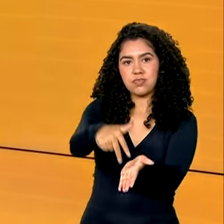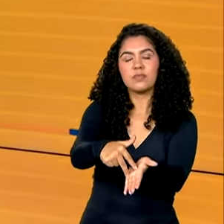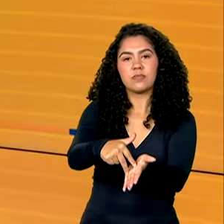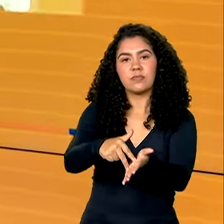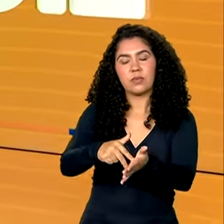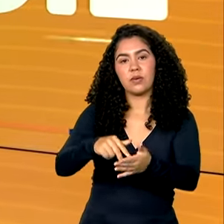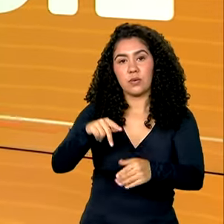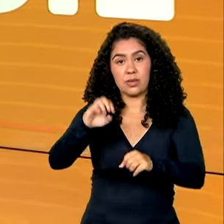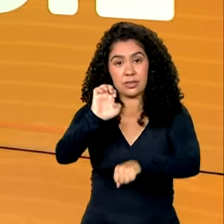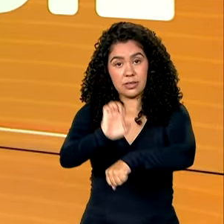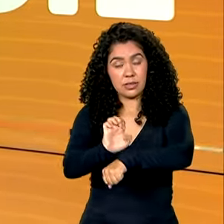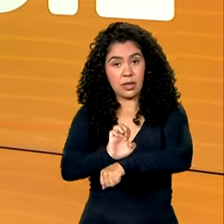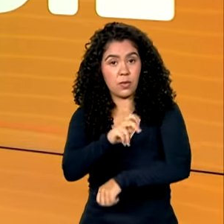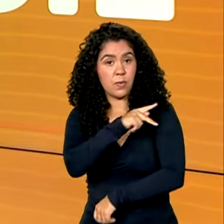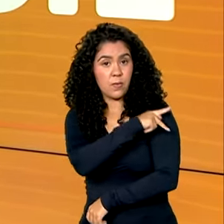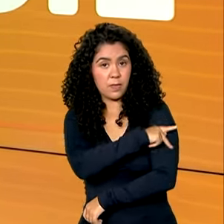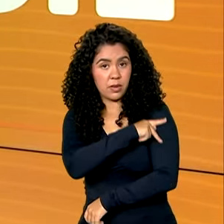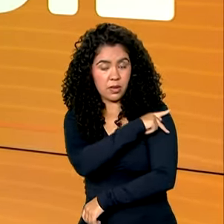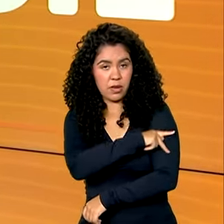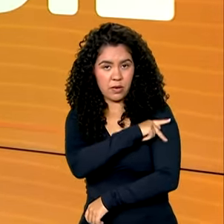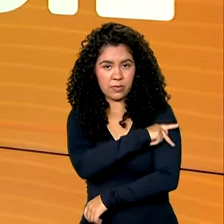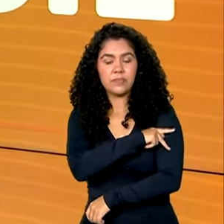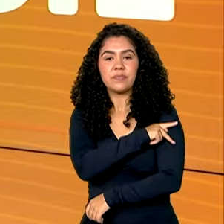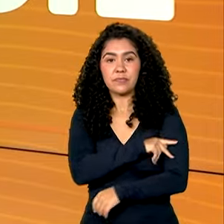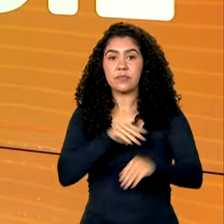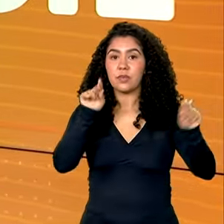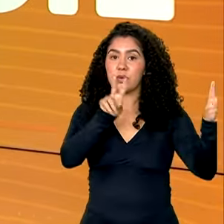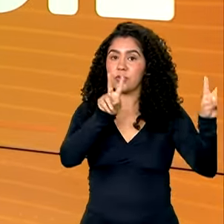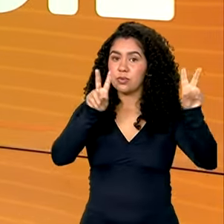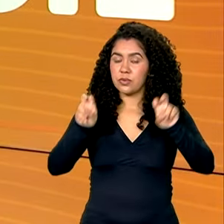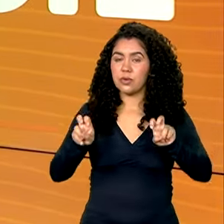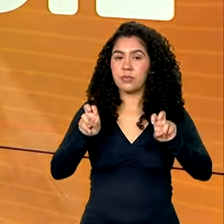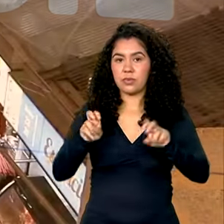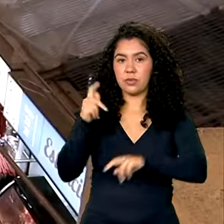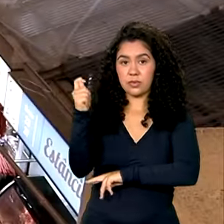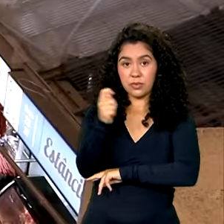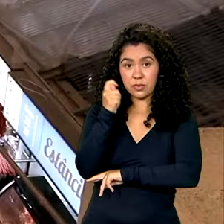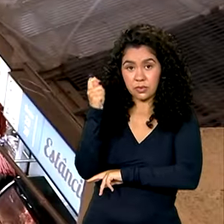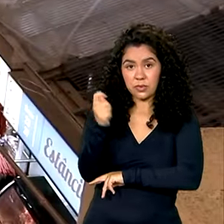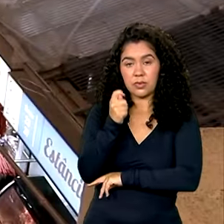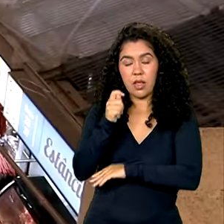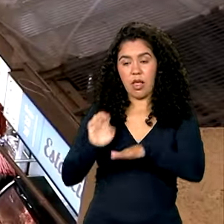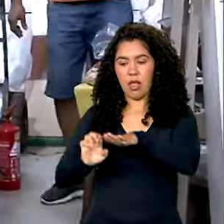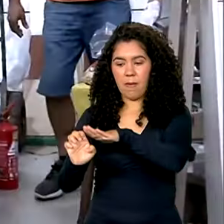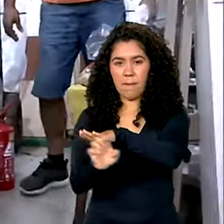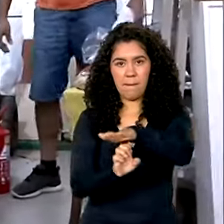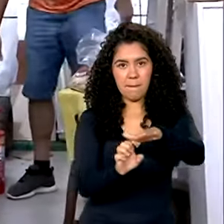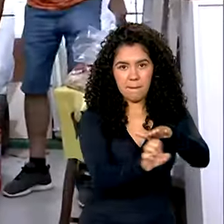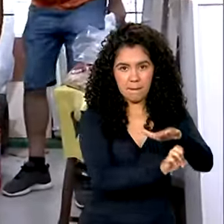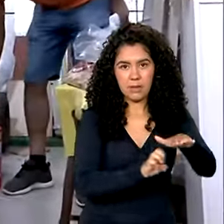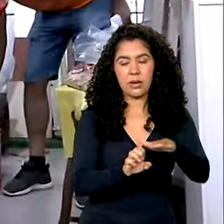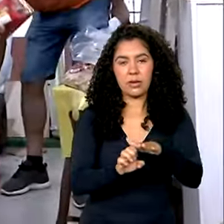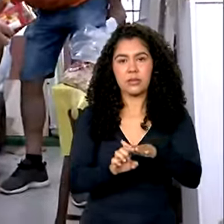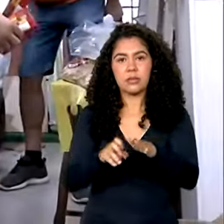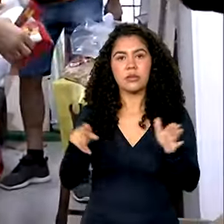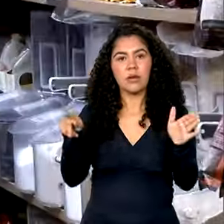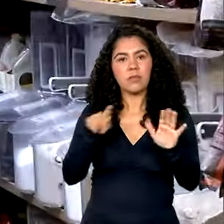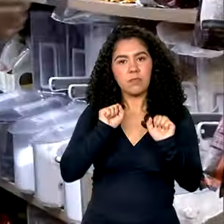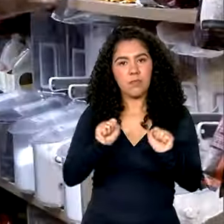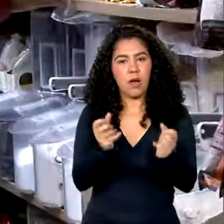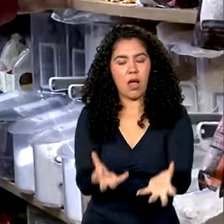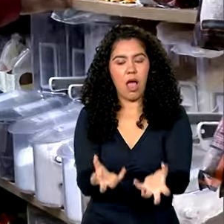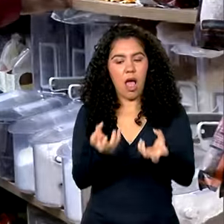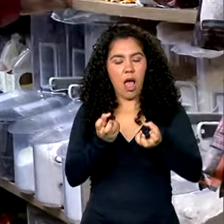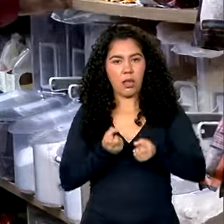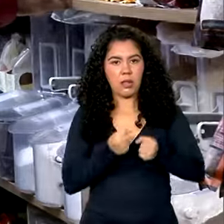visita hoje a Caravana Federativa. Rio Grande do Sul, empresas gaúchas já podem aderir ao programa de apoio